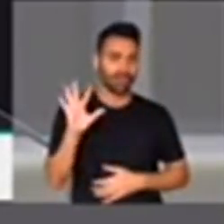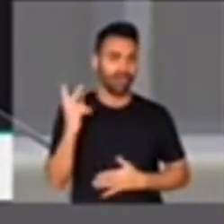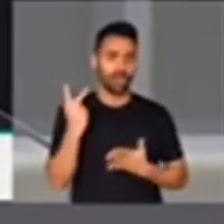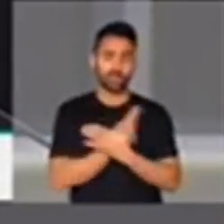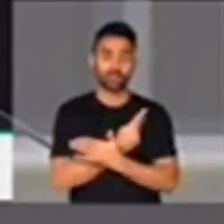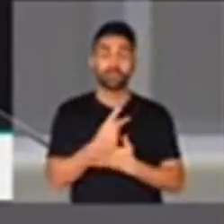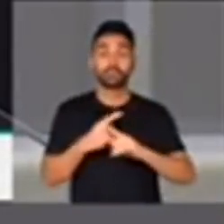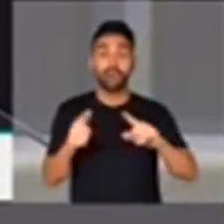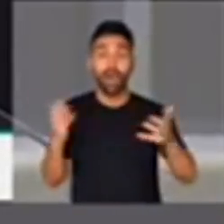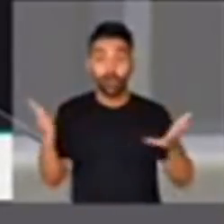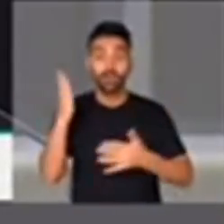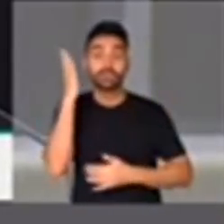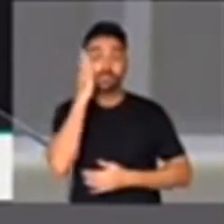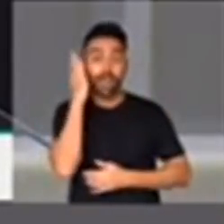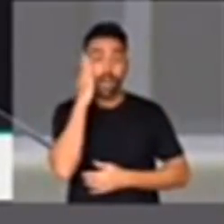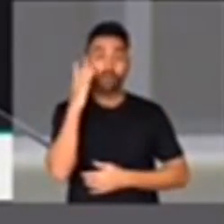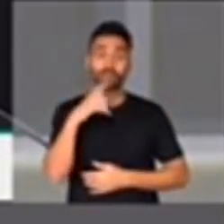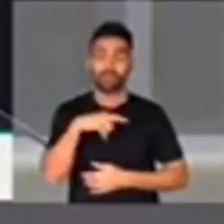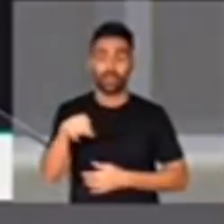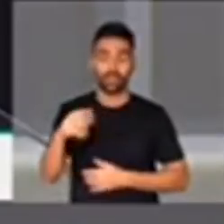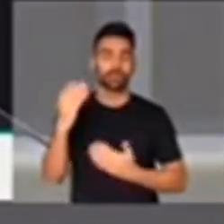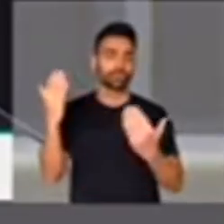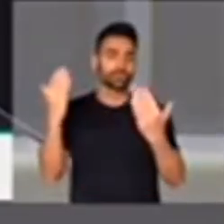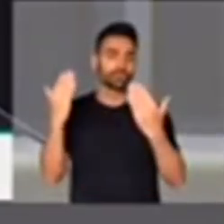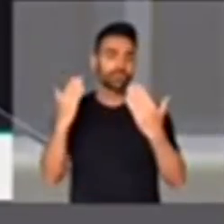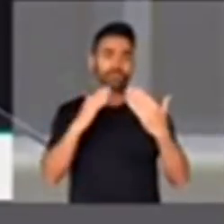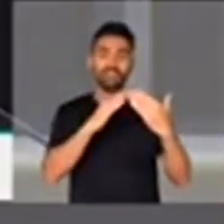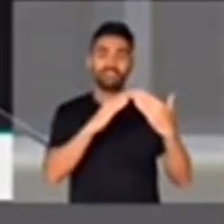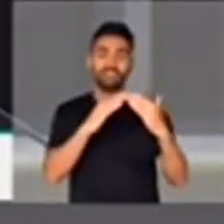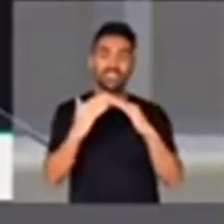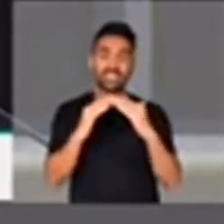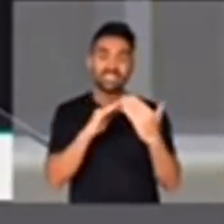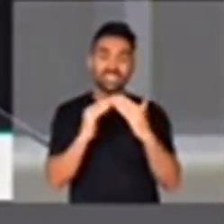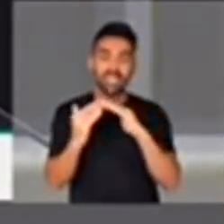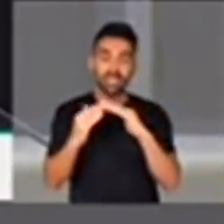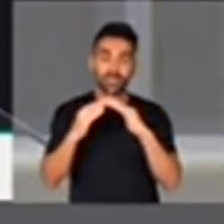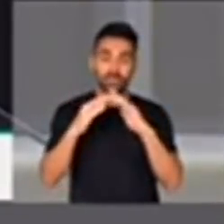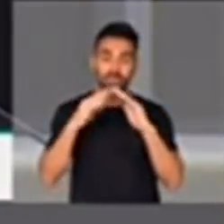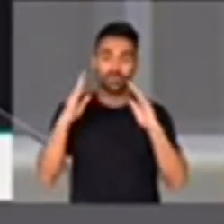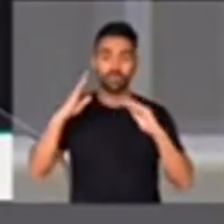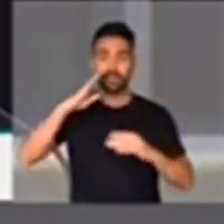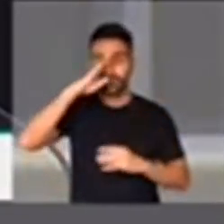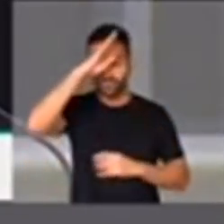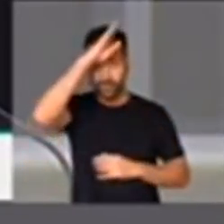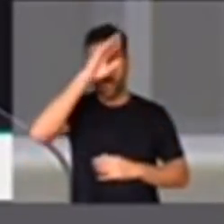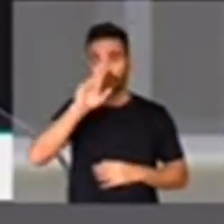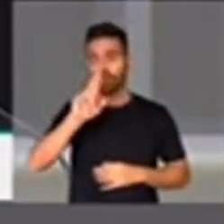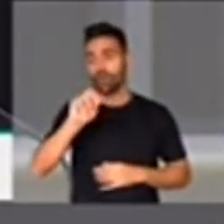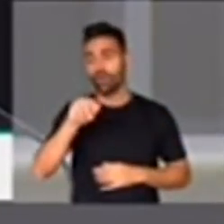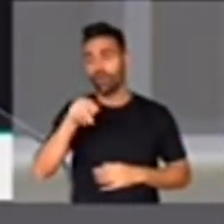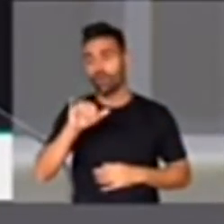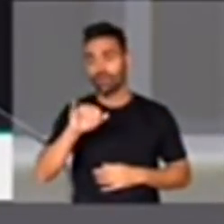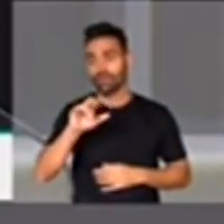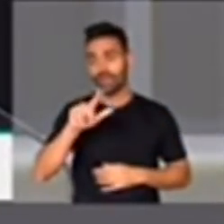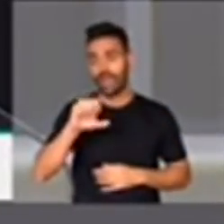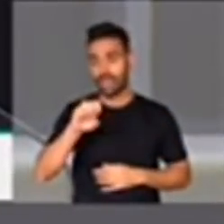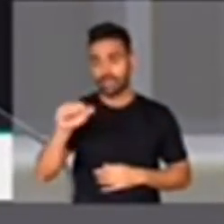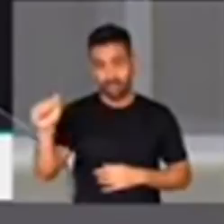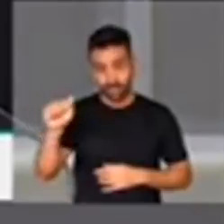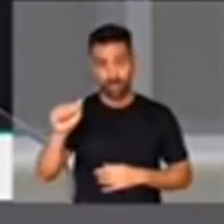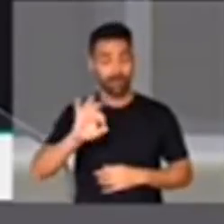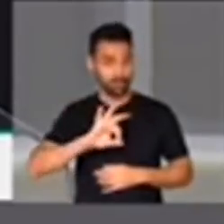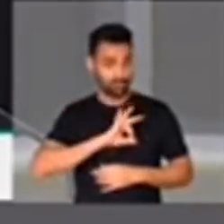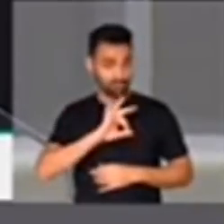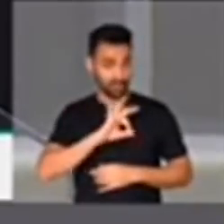que nós sabemos que há um suspeito vizinho de Bolsonaro, Rony Lessa, policial militar